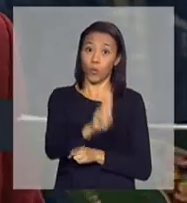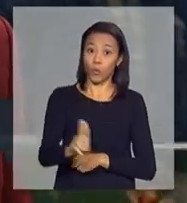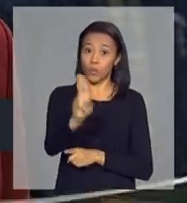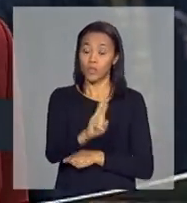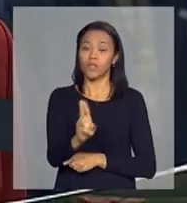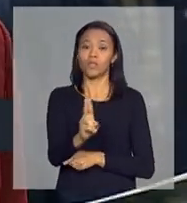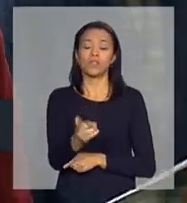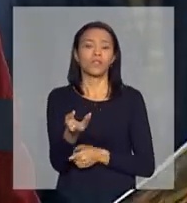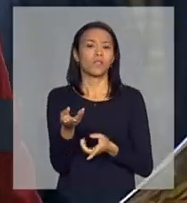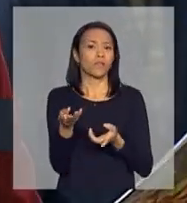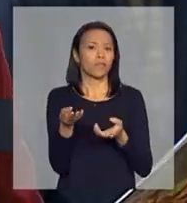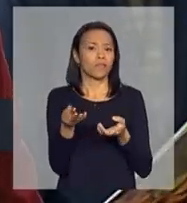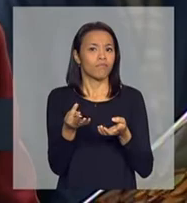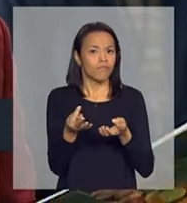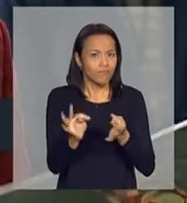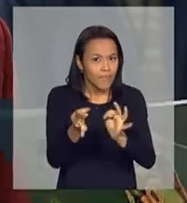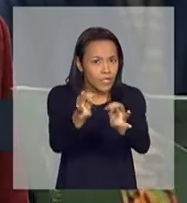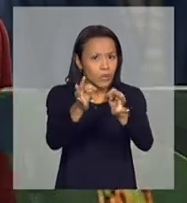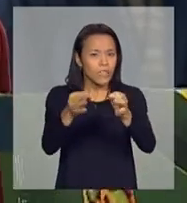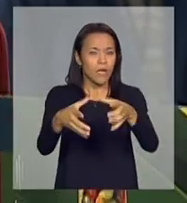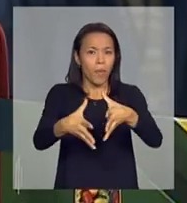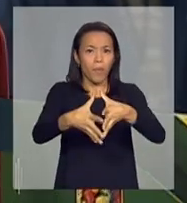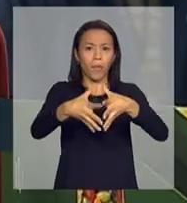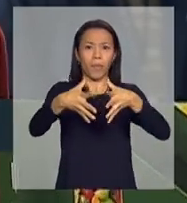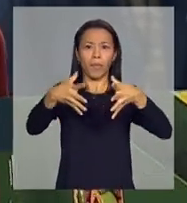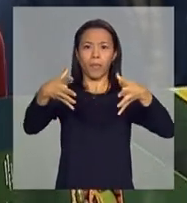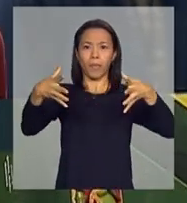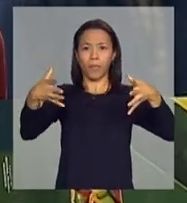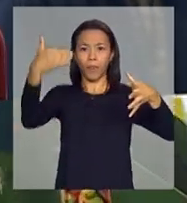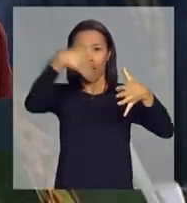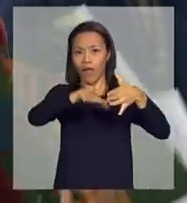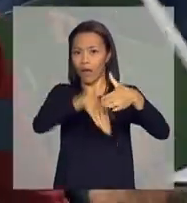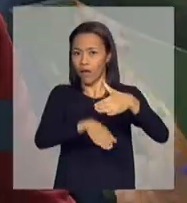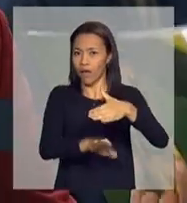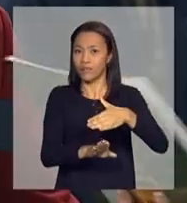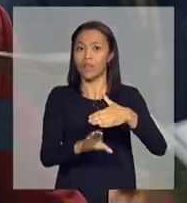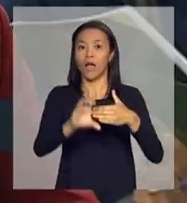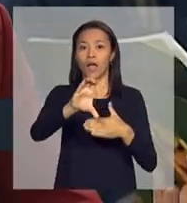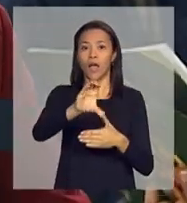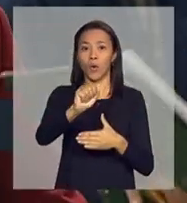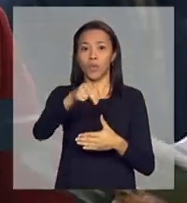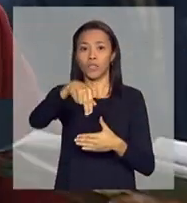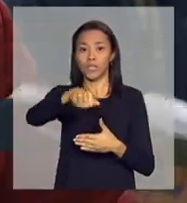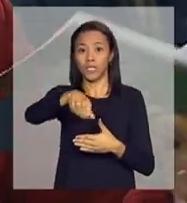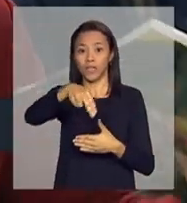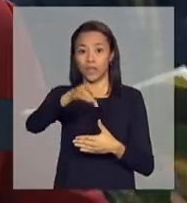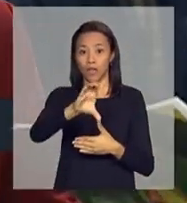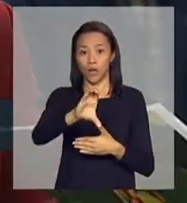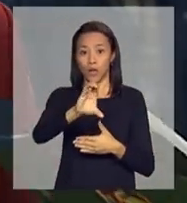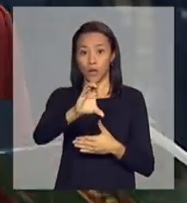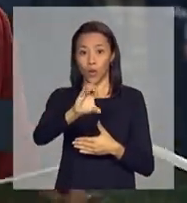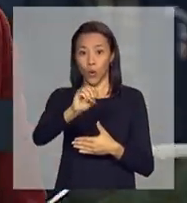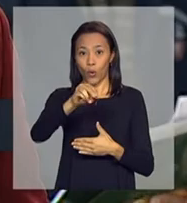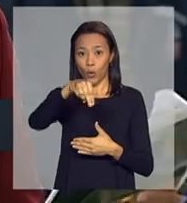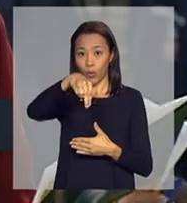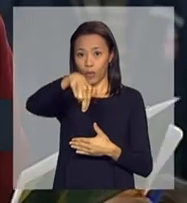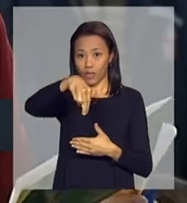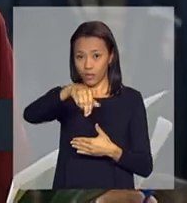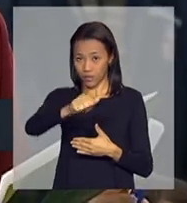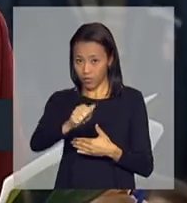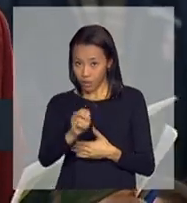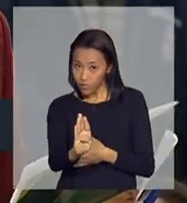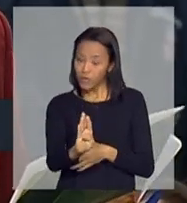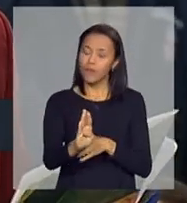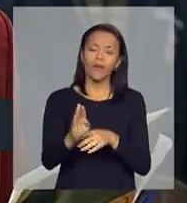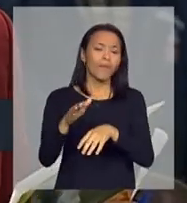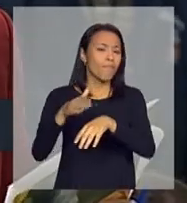os armazéns, a capacidade de armazenamento da Conab. Já que o senhor começou a responder, eu vou avançar mais um pouquinho. Queria que o